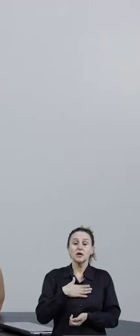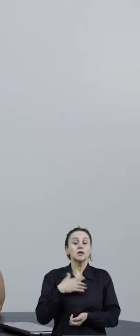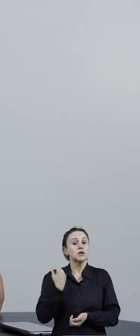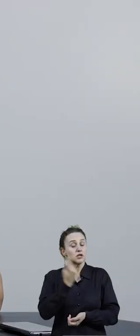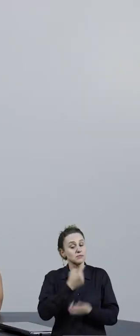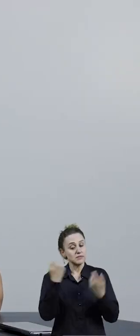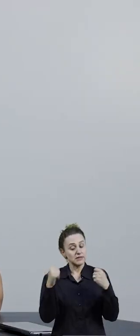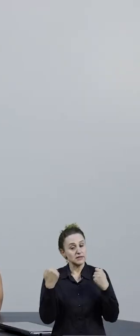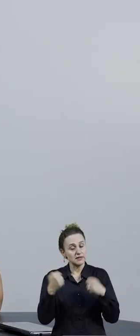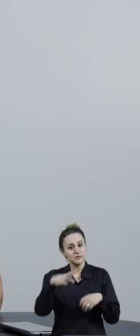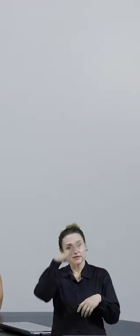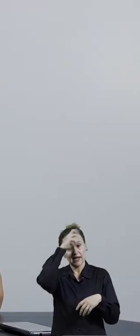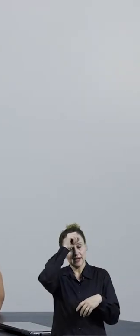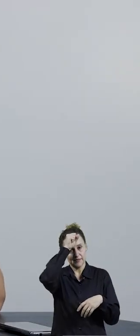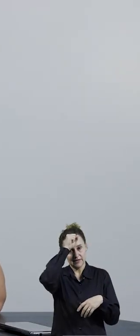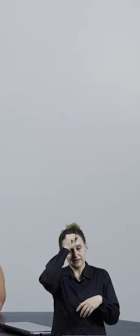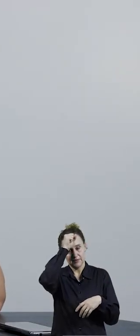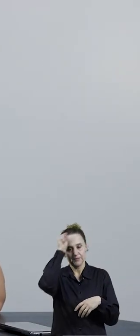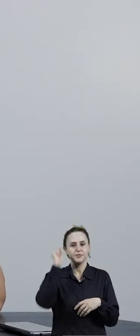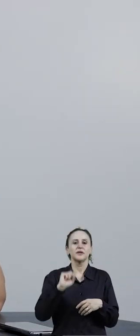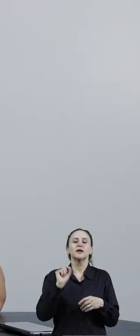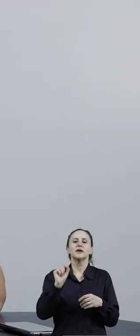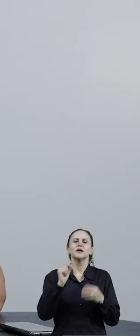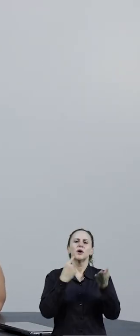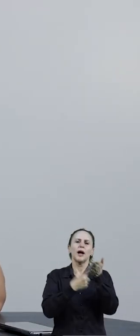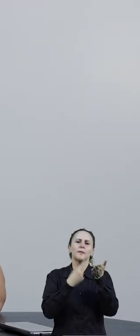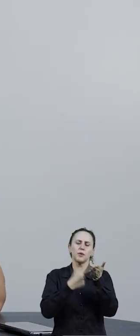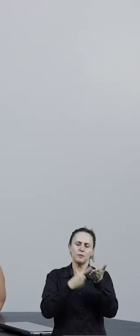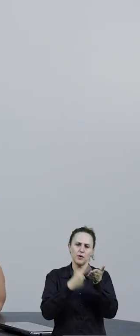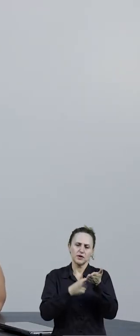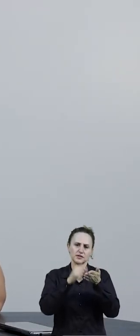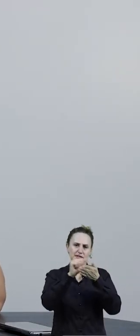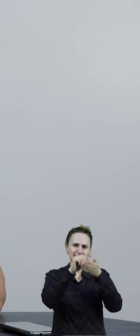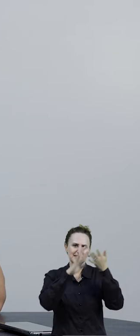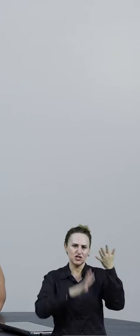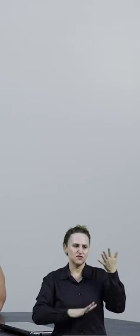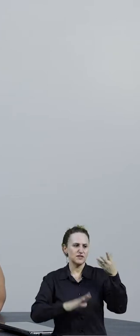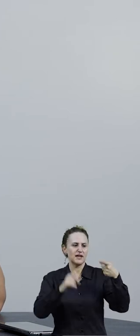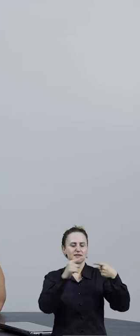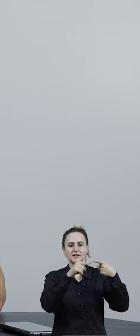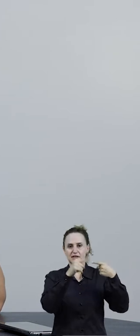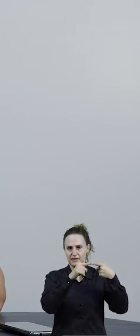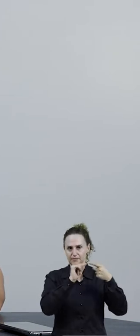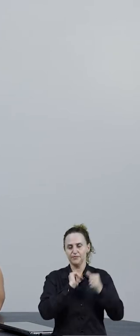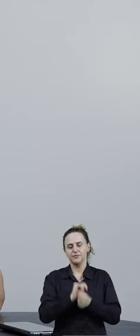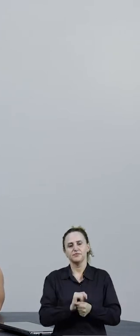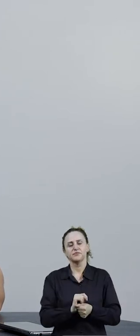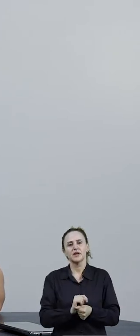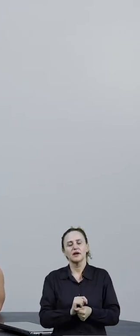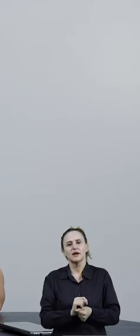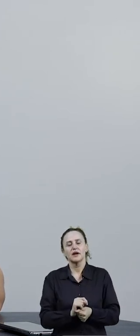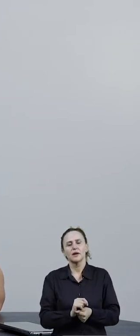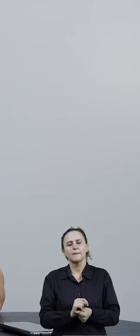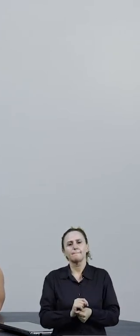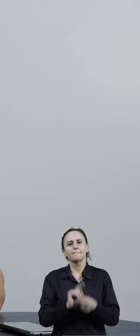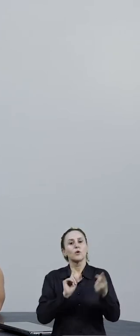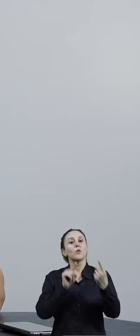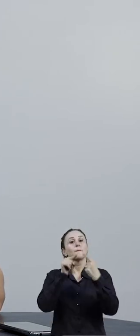aprender um pouco mais sobre isso. Então, qual que é a proposta aqui dessa atividade colaborativa? Vocês vão, então,